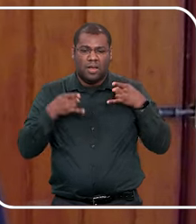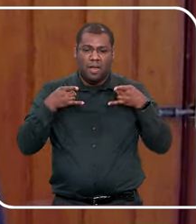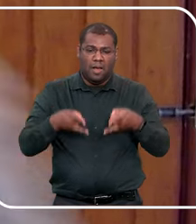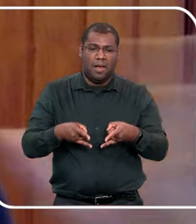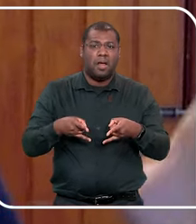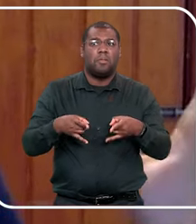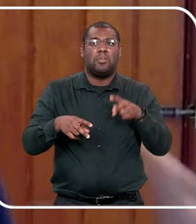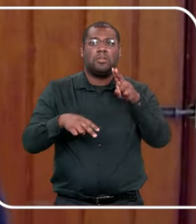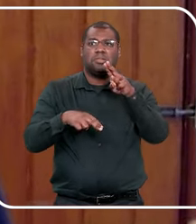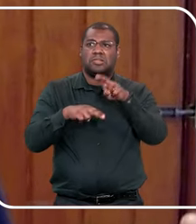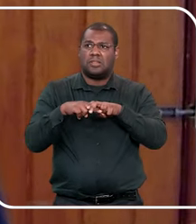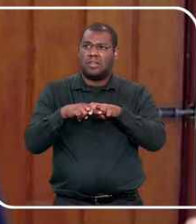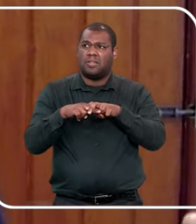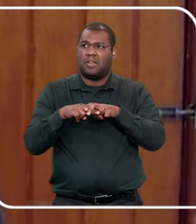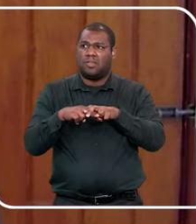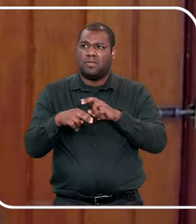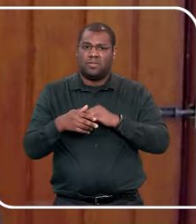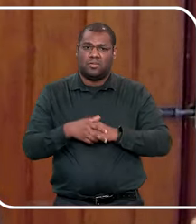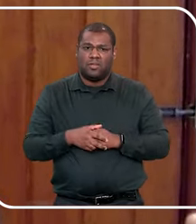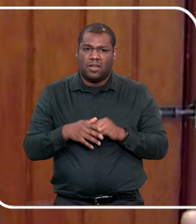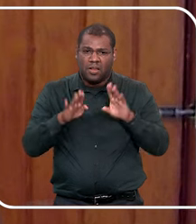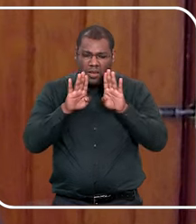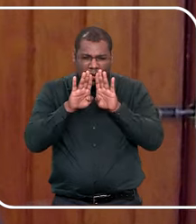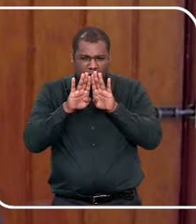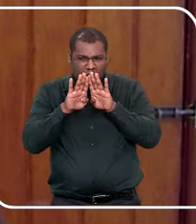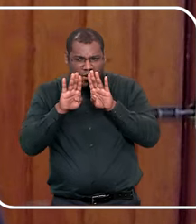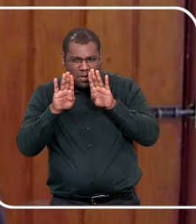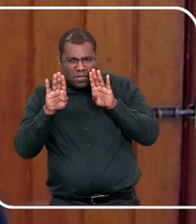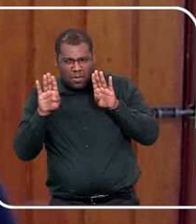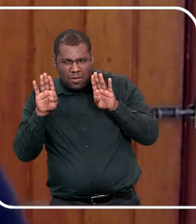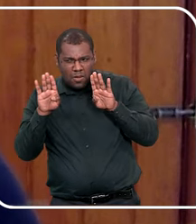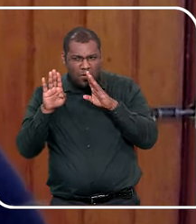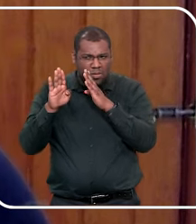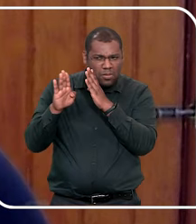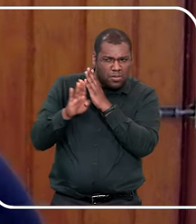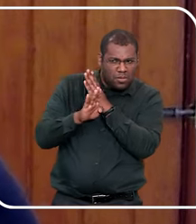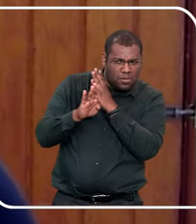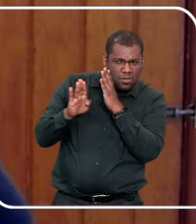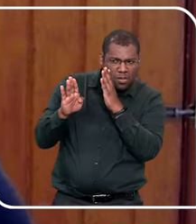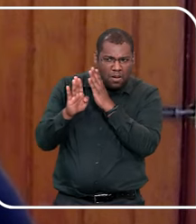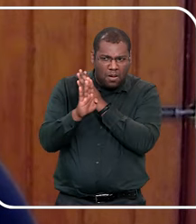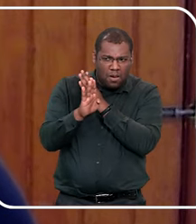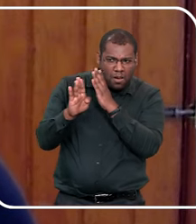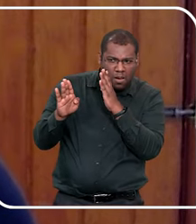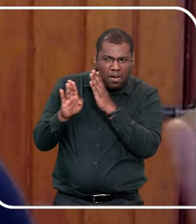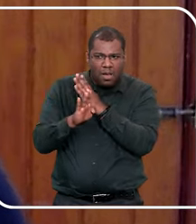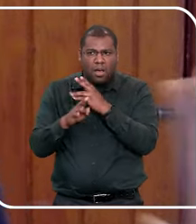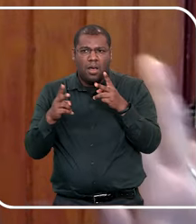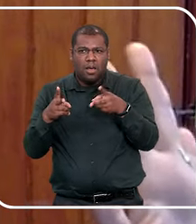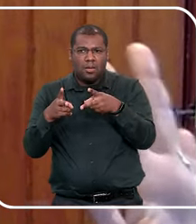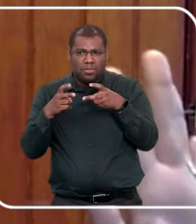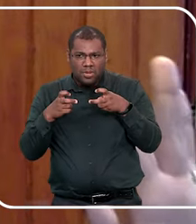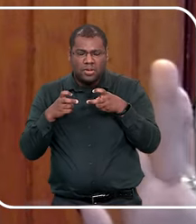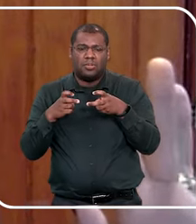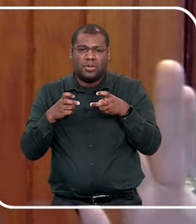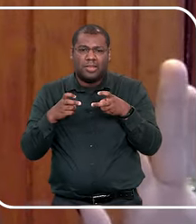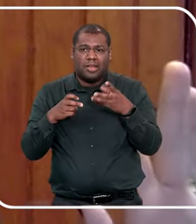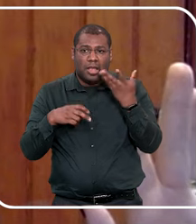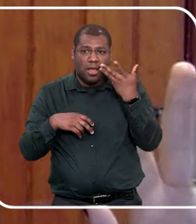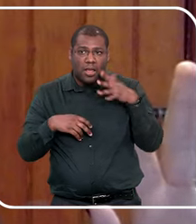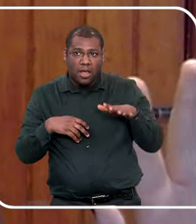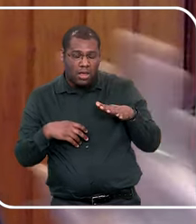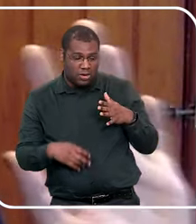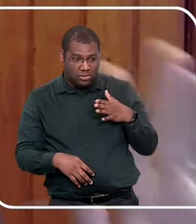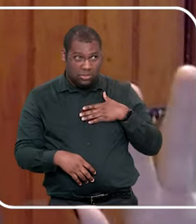sentava na cama como um zumbi, estática, assim, ela abria a porta, assim, devagarzinho, ela tinha um sono leve,